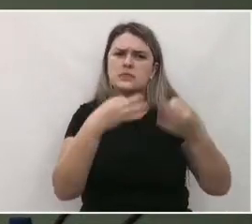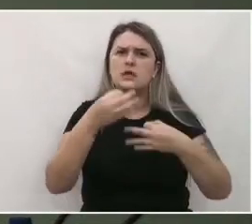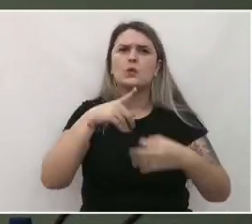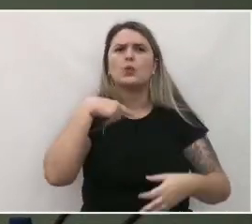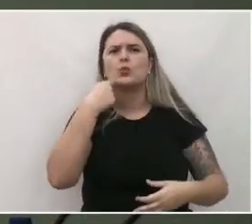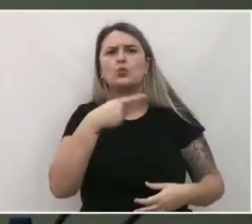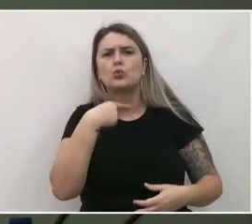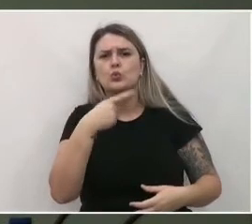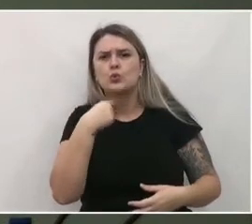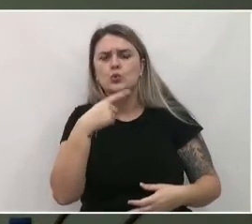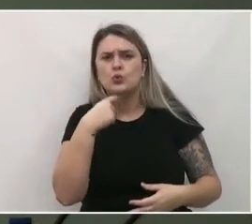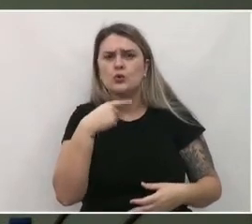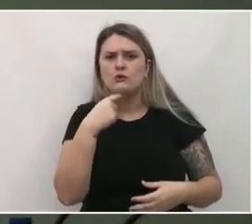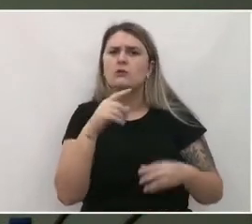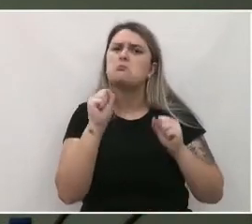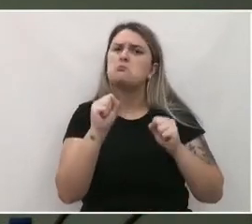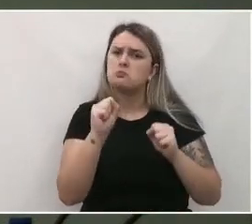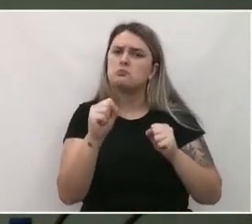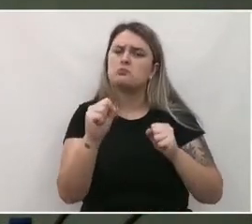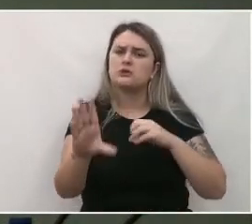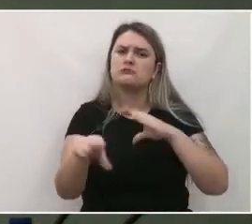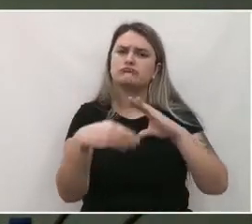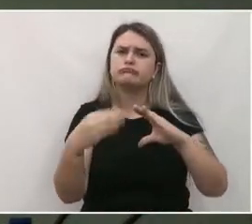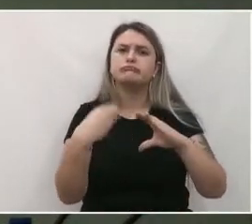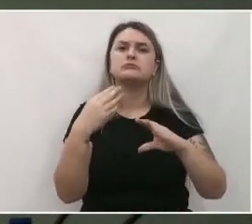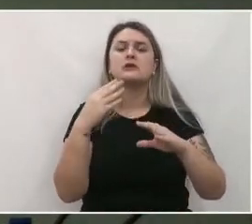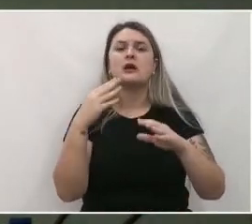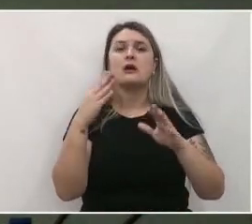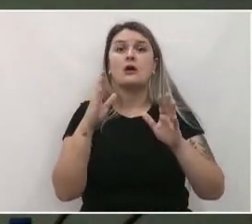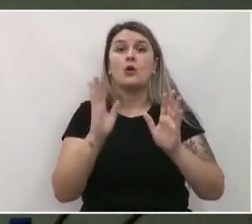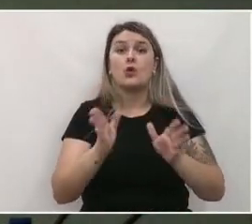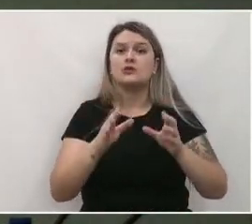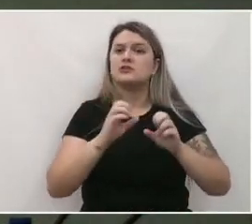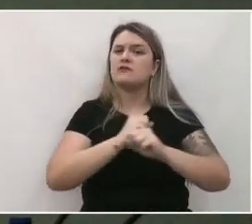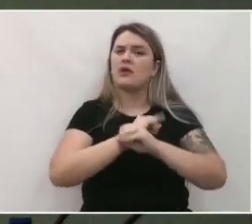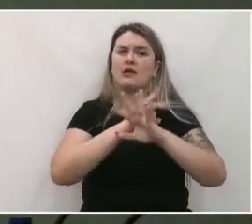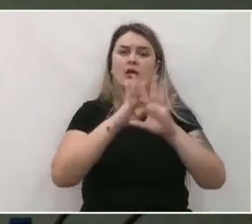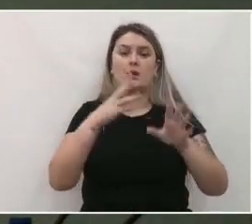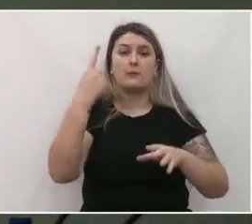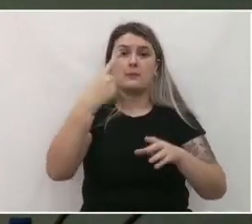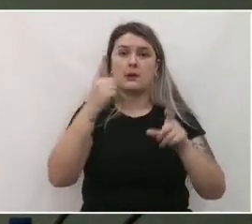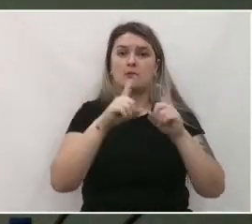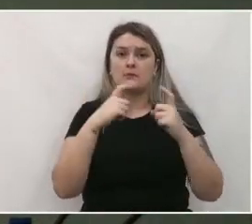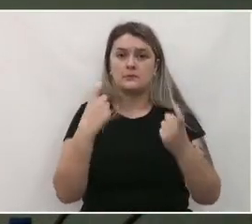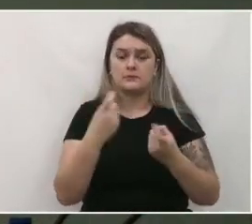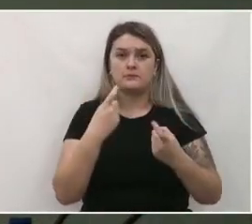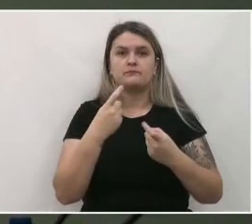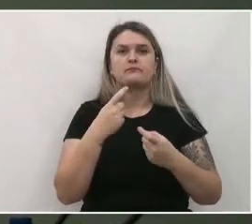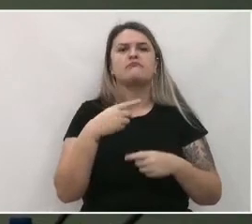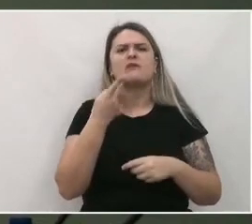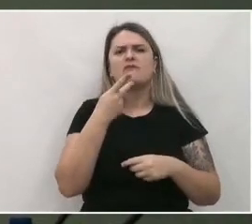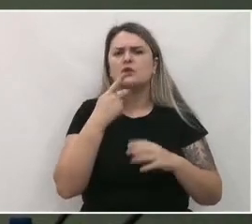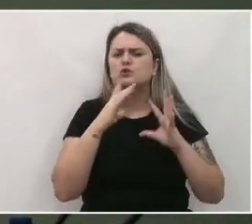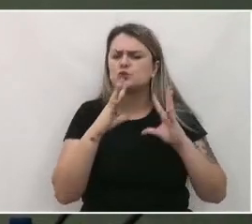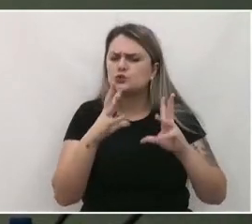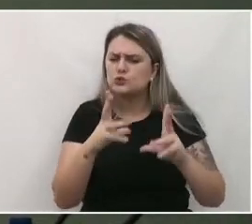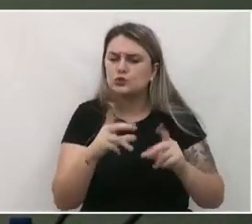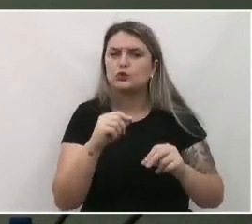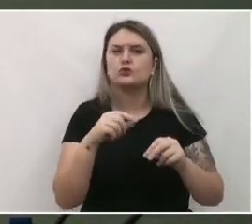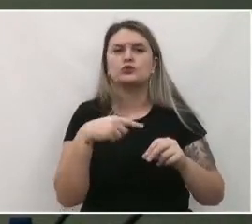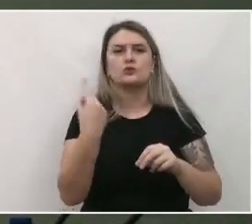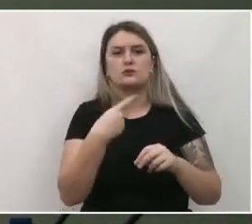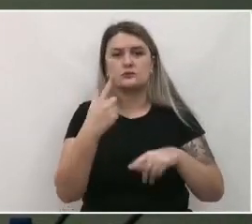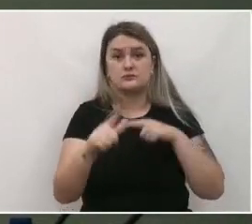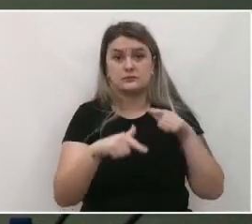dúvidas. Então, tudo isso vai ser esclarecido nesta primeira audiência. Eu reforço também que todos os produtos do nosso trabalho,